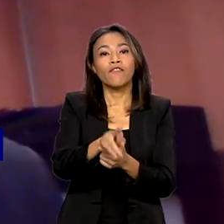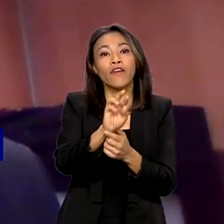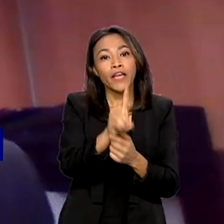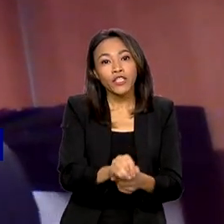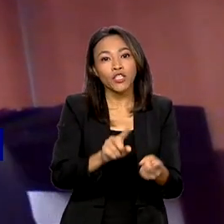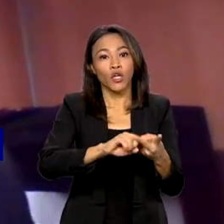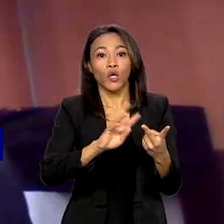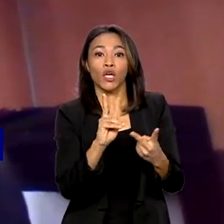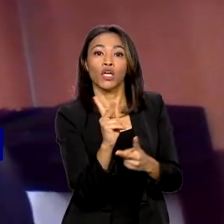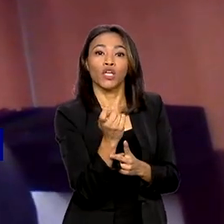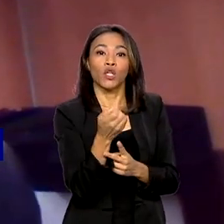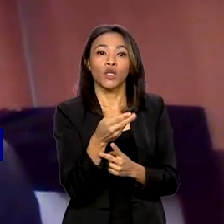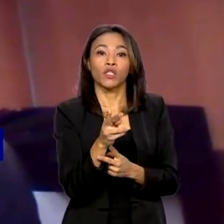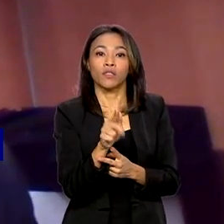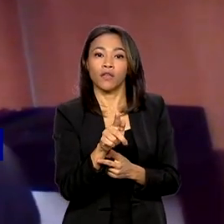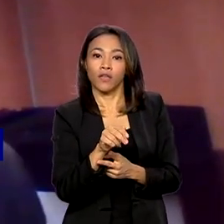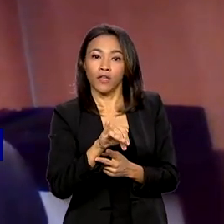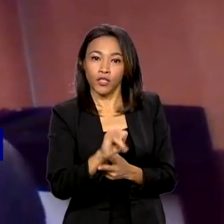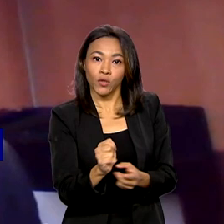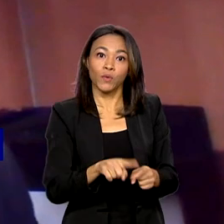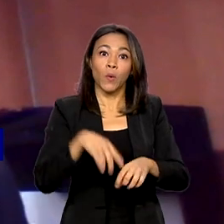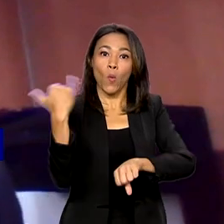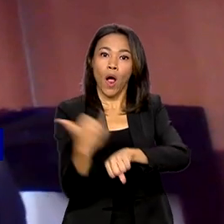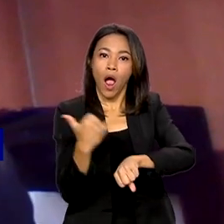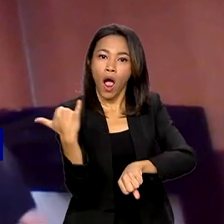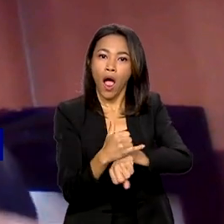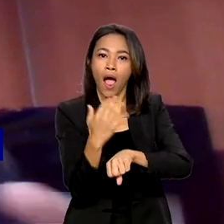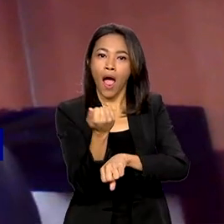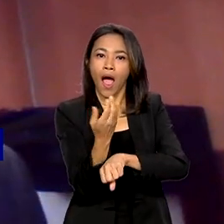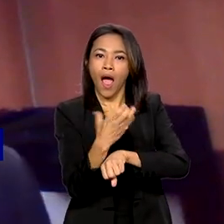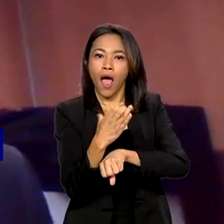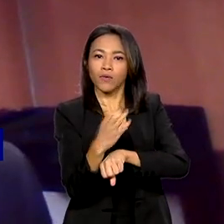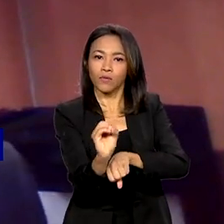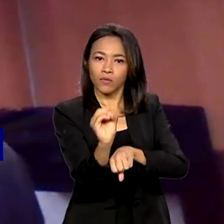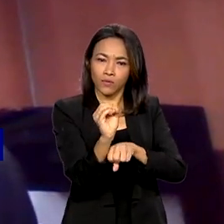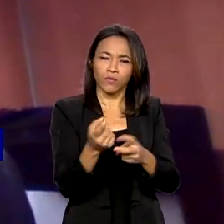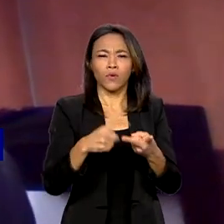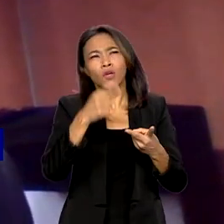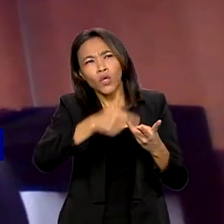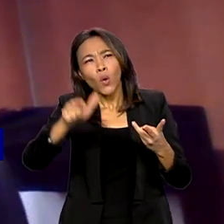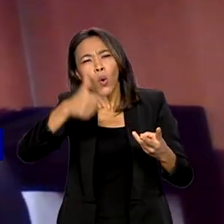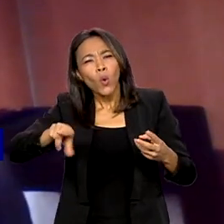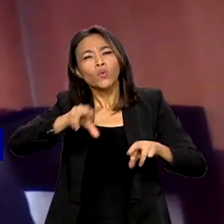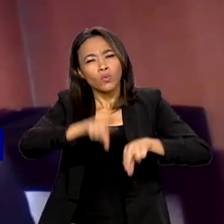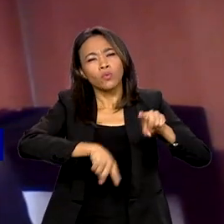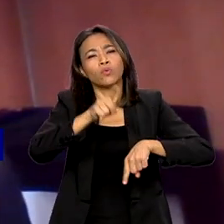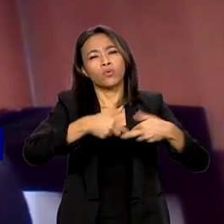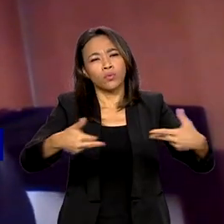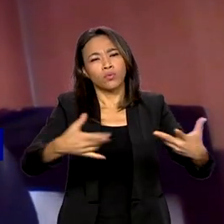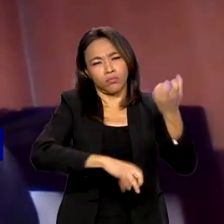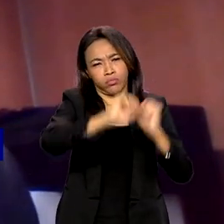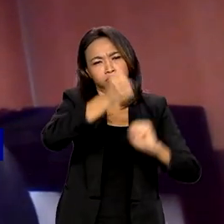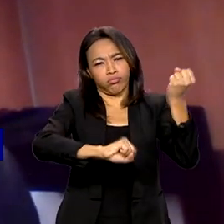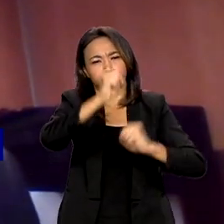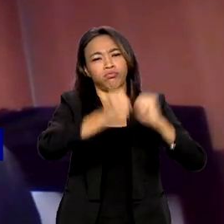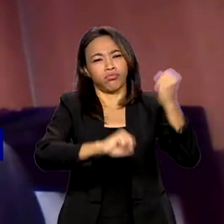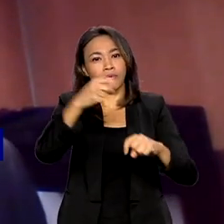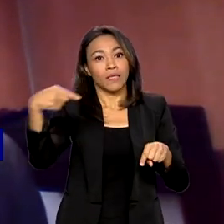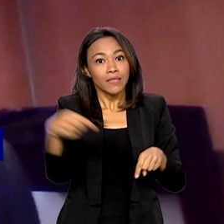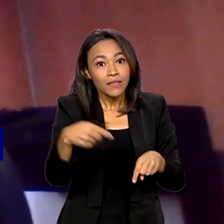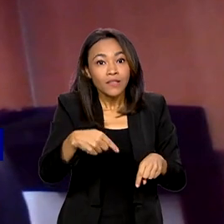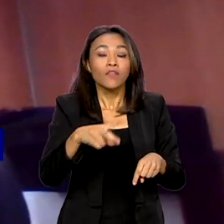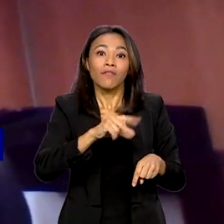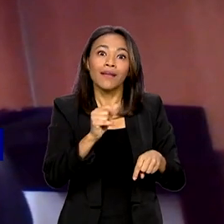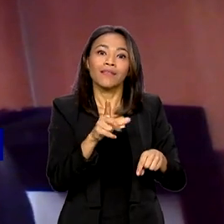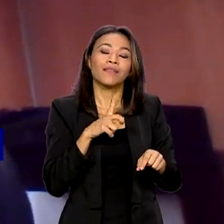hidrogênio, mas também o aço, também outros produtos industrializados que vão ter na